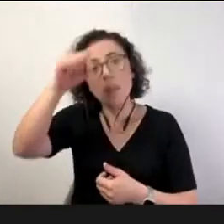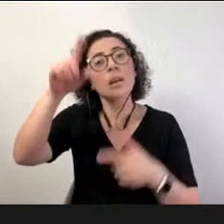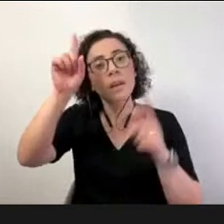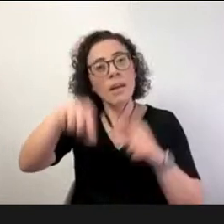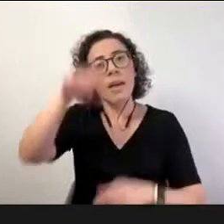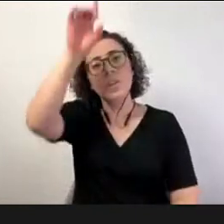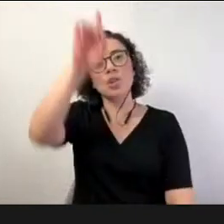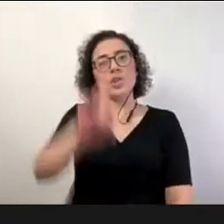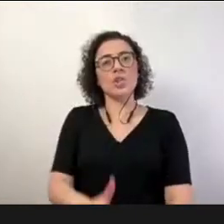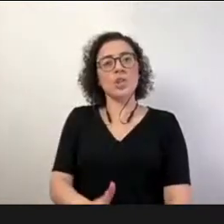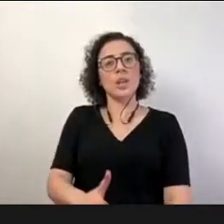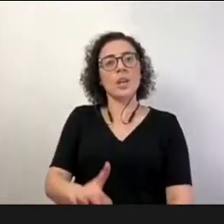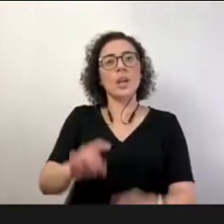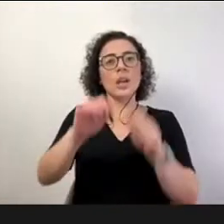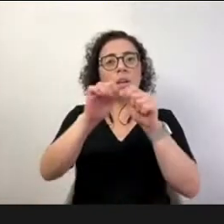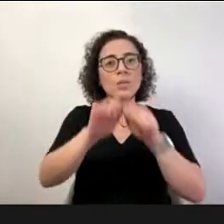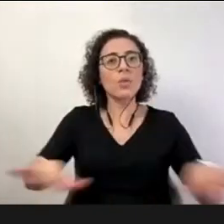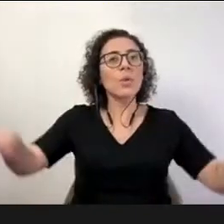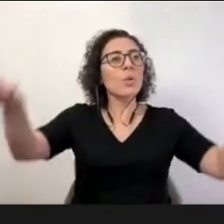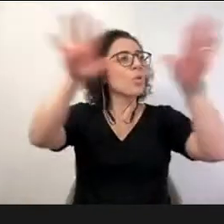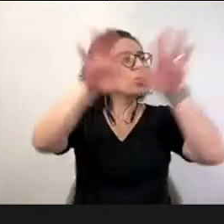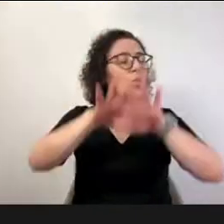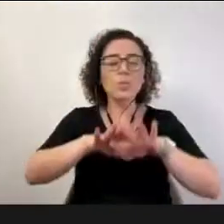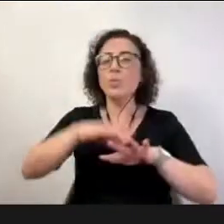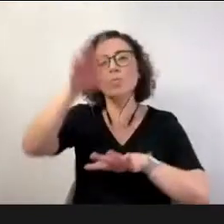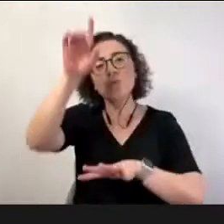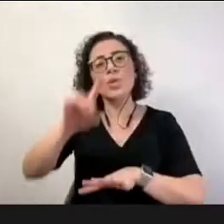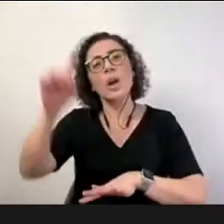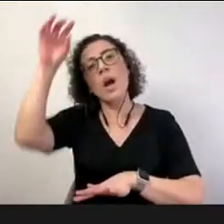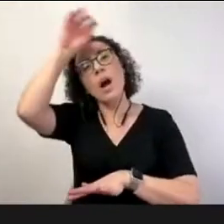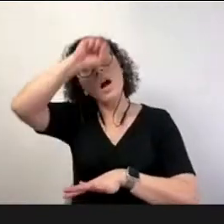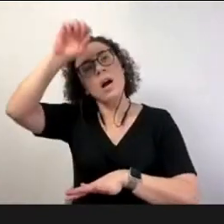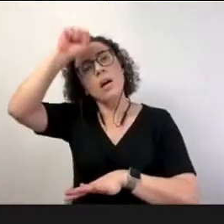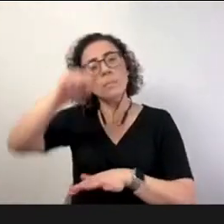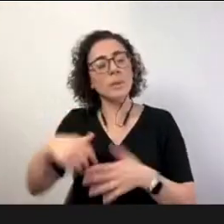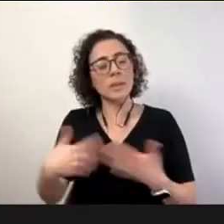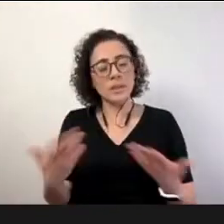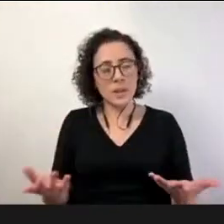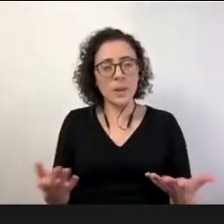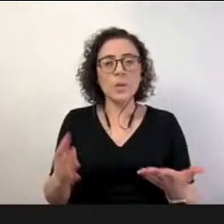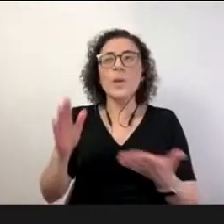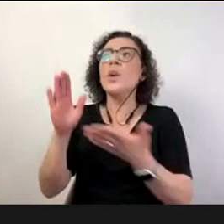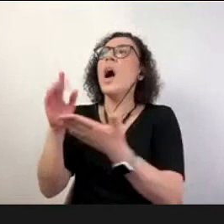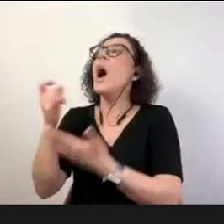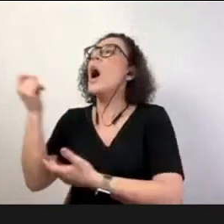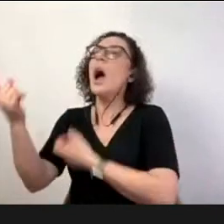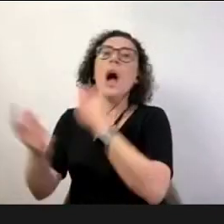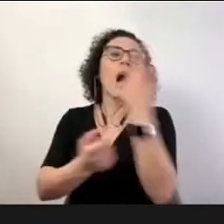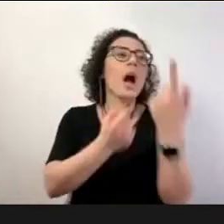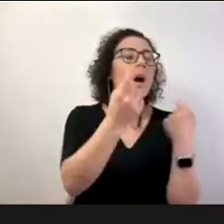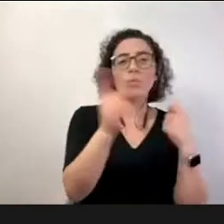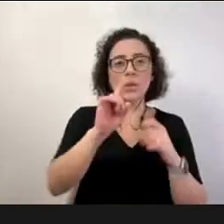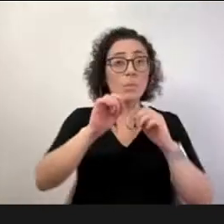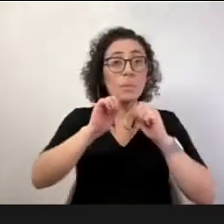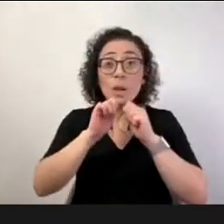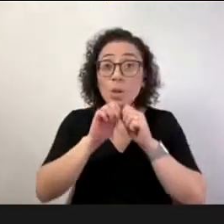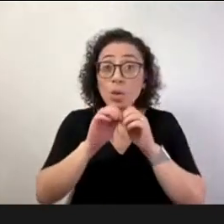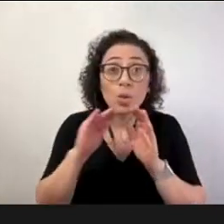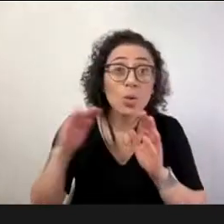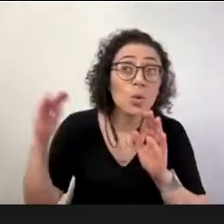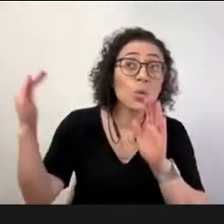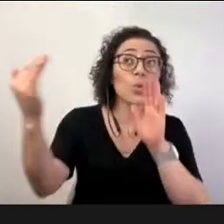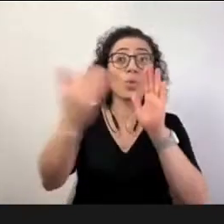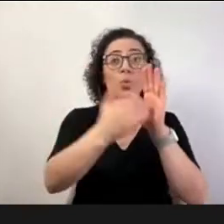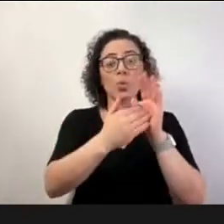não seja apenas pra algum e diante né dessas considerações muito ricas tanto do professor Davi como da